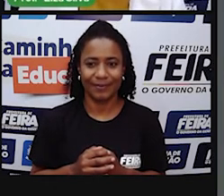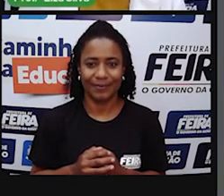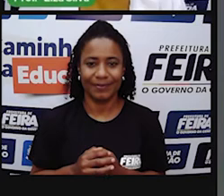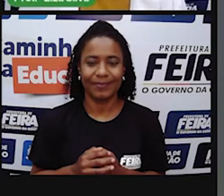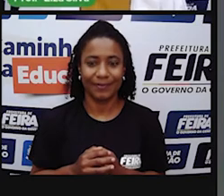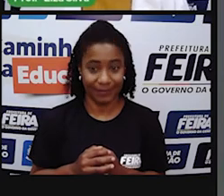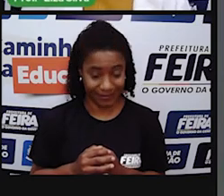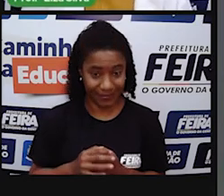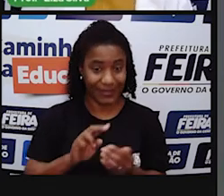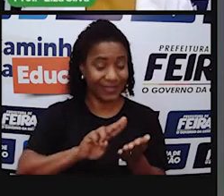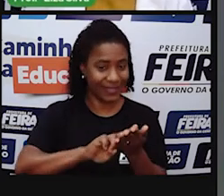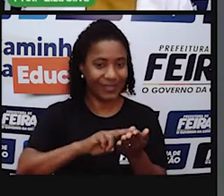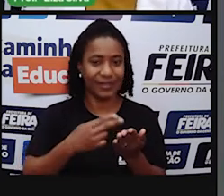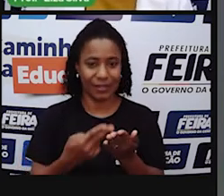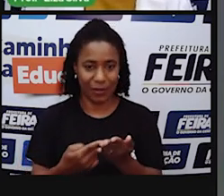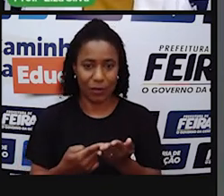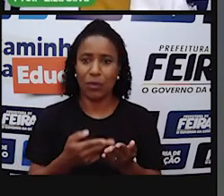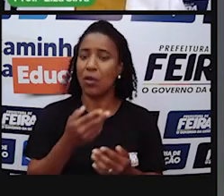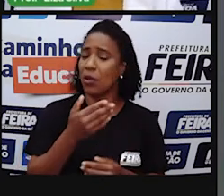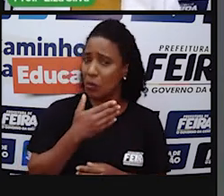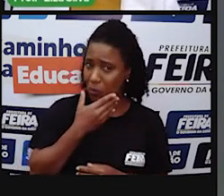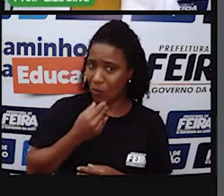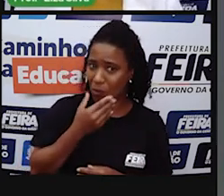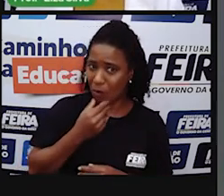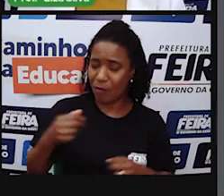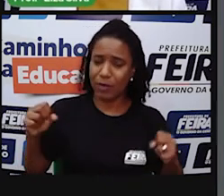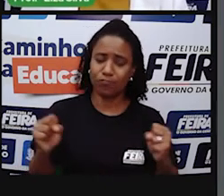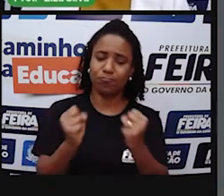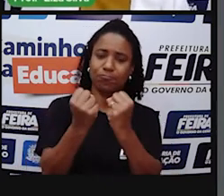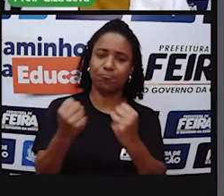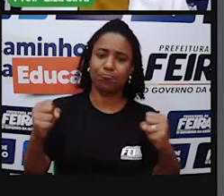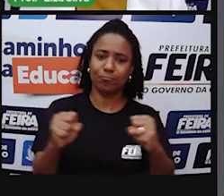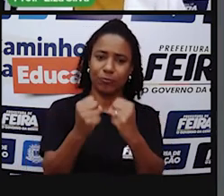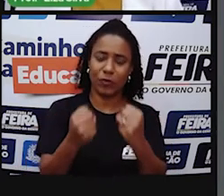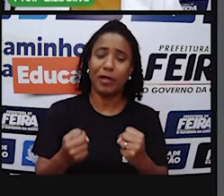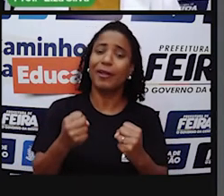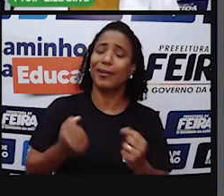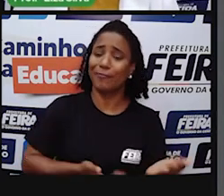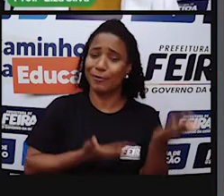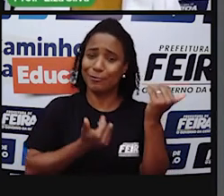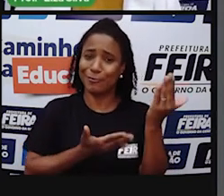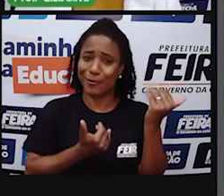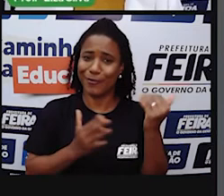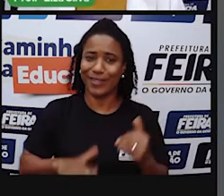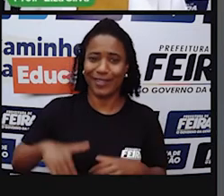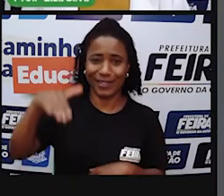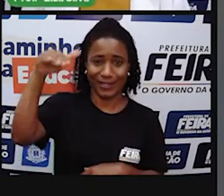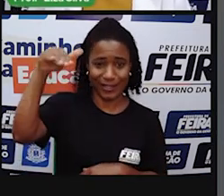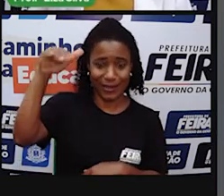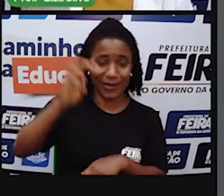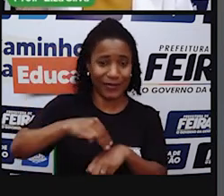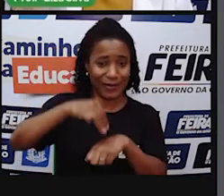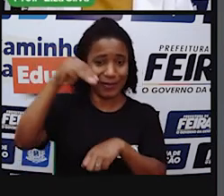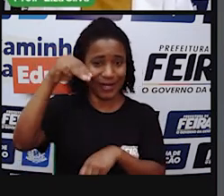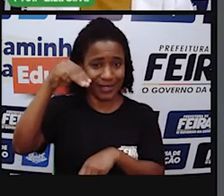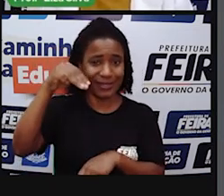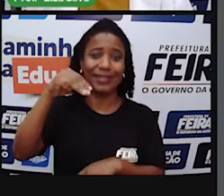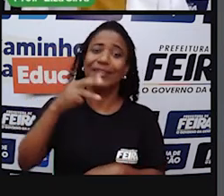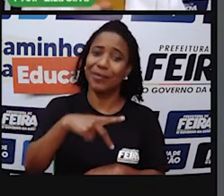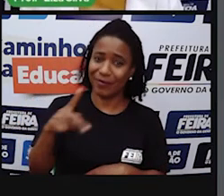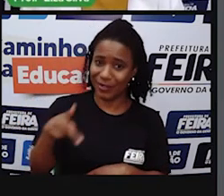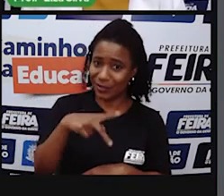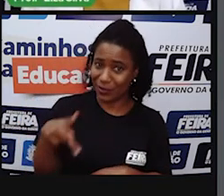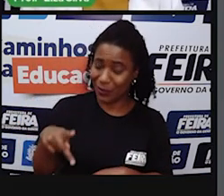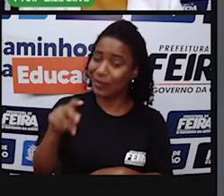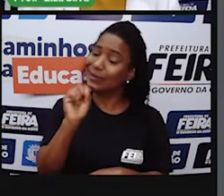Luiz Gonzaga Luiz menino Foi mestre Foi professor Se tivesse estudado